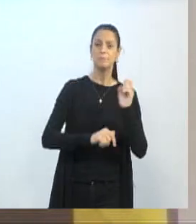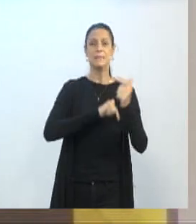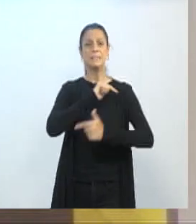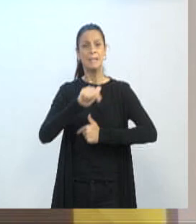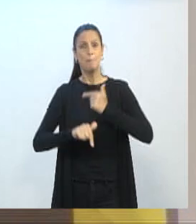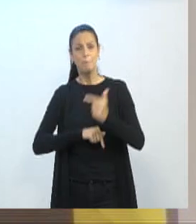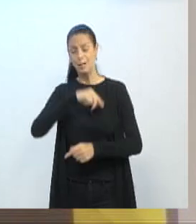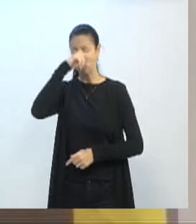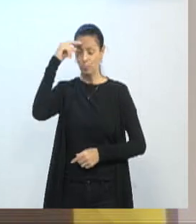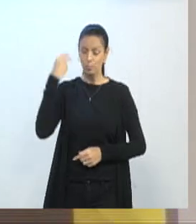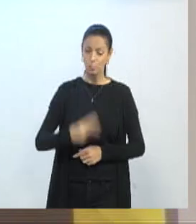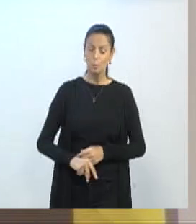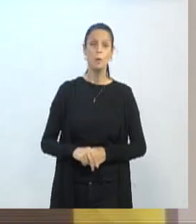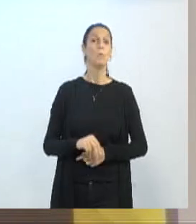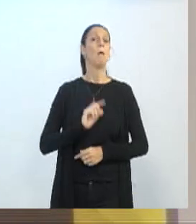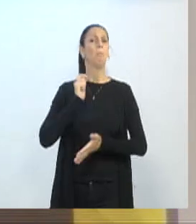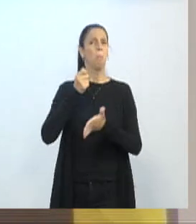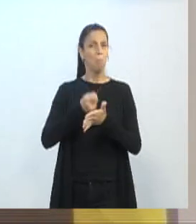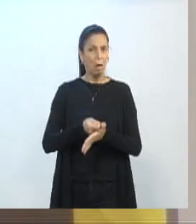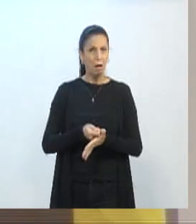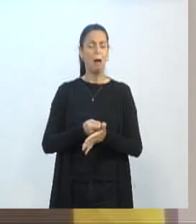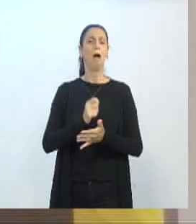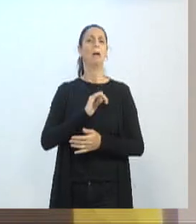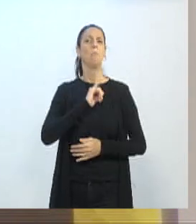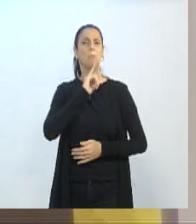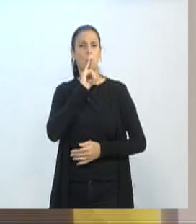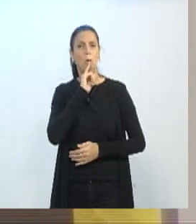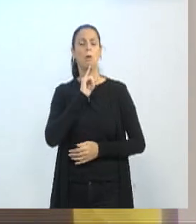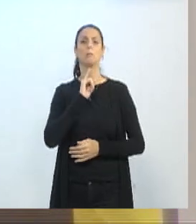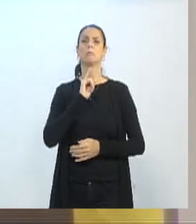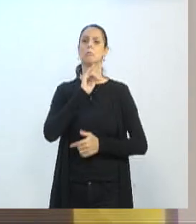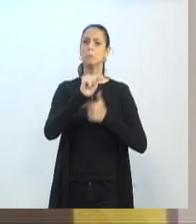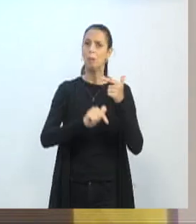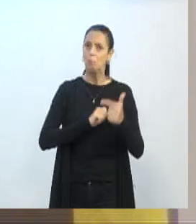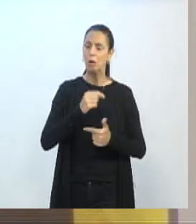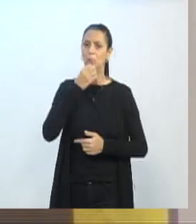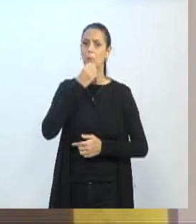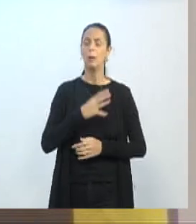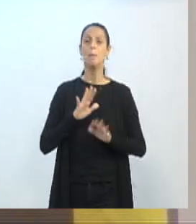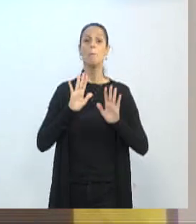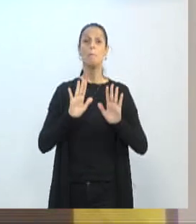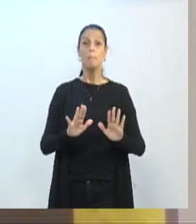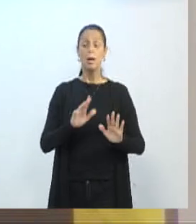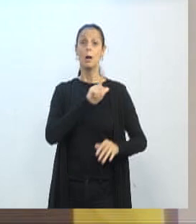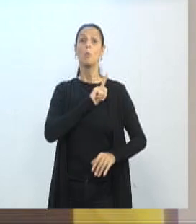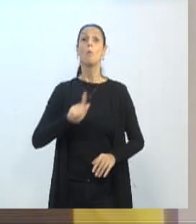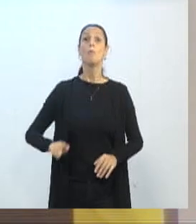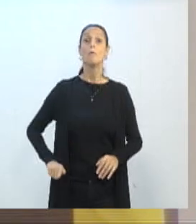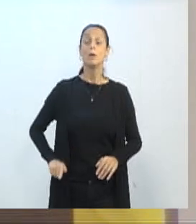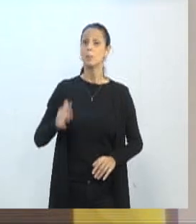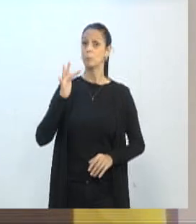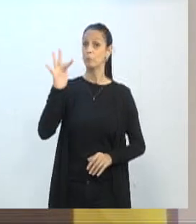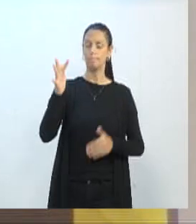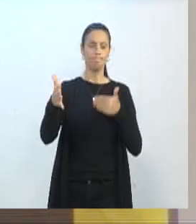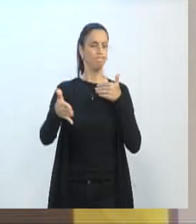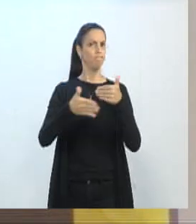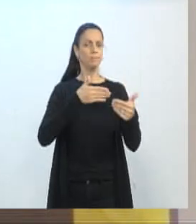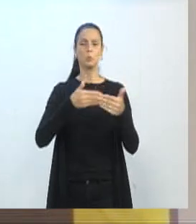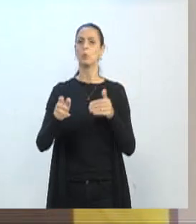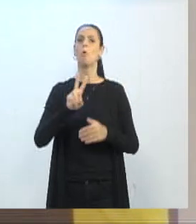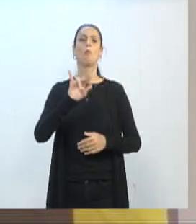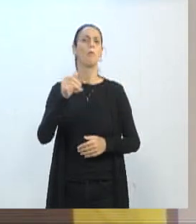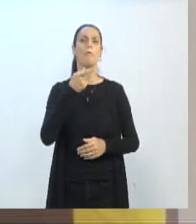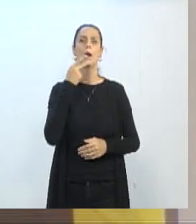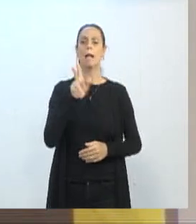de impostos, geradores de empregos. O governo federal tem o hábito, qualquer um deles, não estou aqui, Adriano,